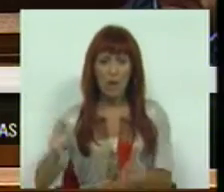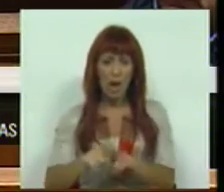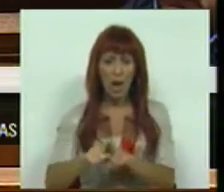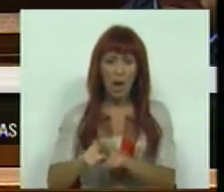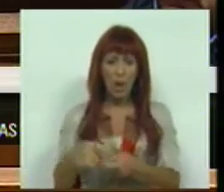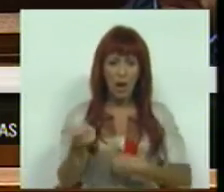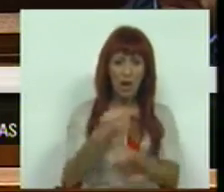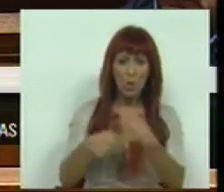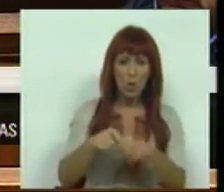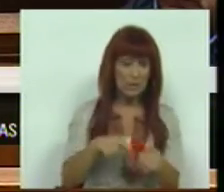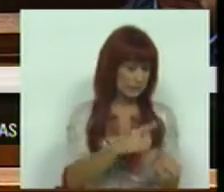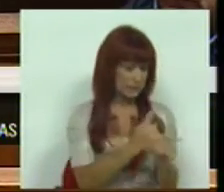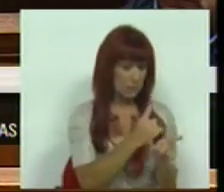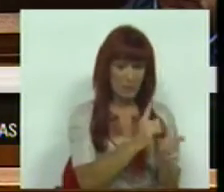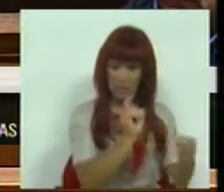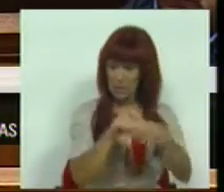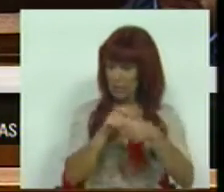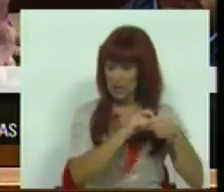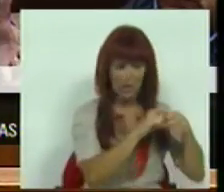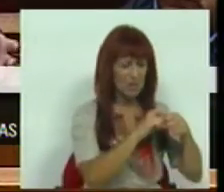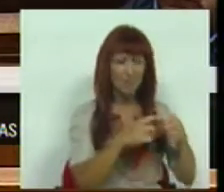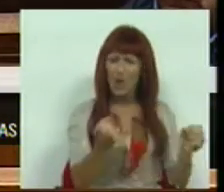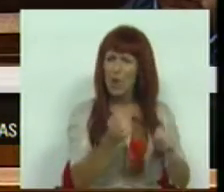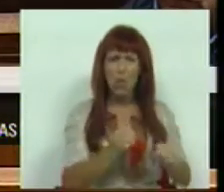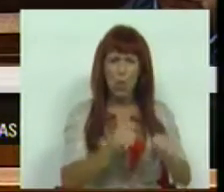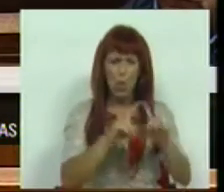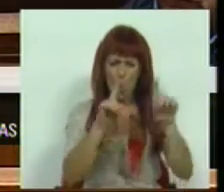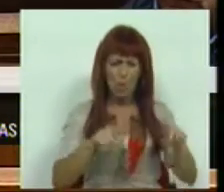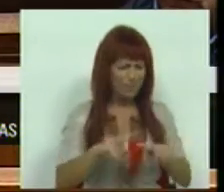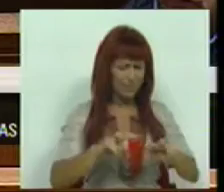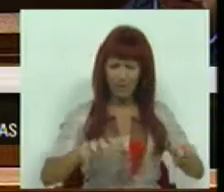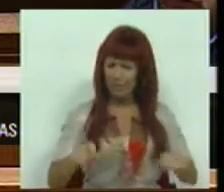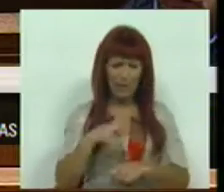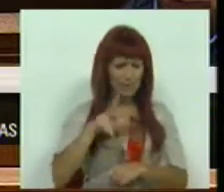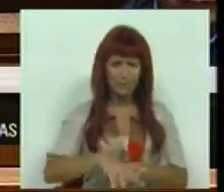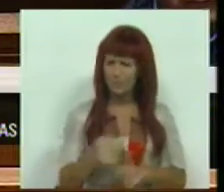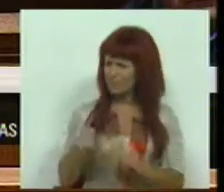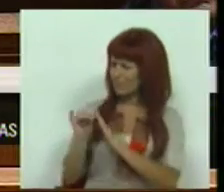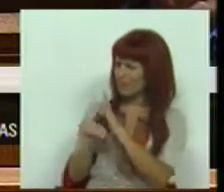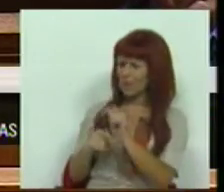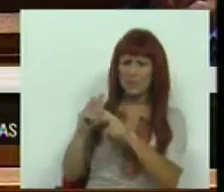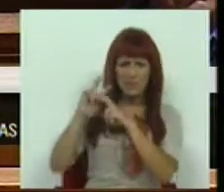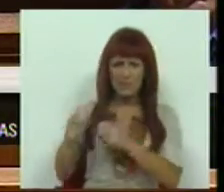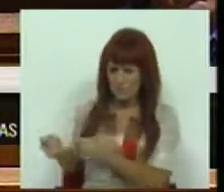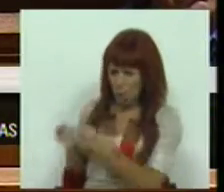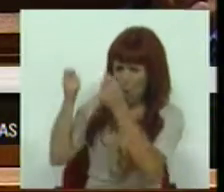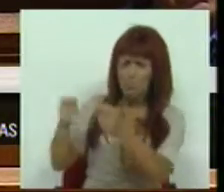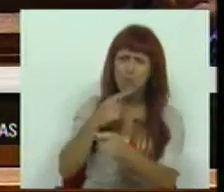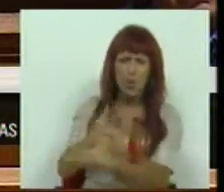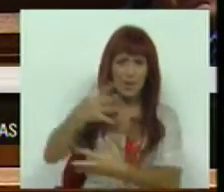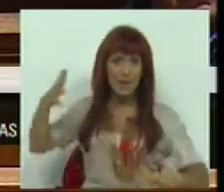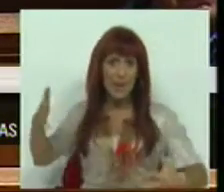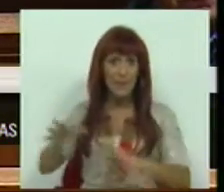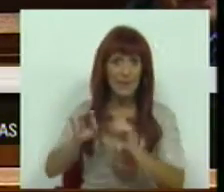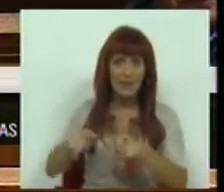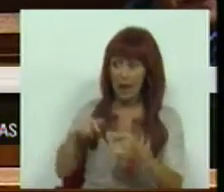aquilo que foi negociado com estas mesmas parcerias. Não houve, no quadro da investigação nacional, um programa de investimento tão grande